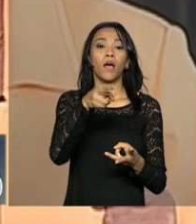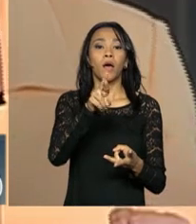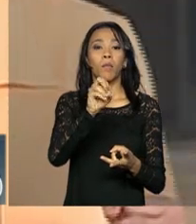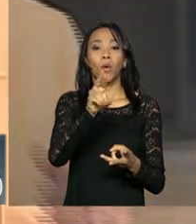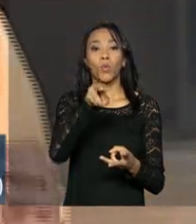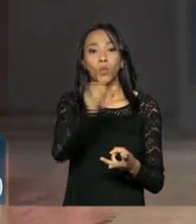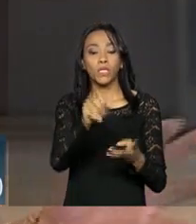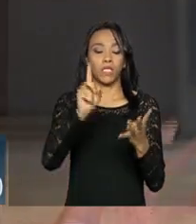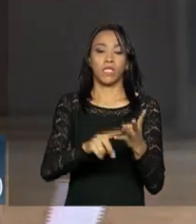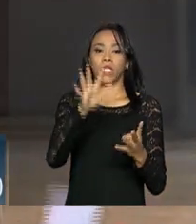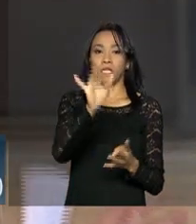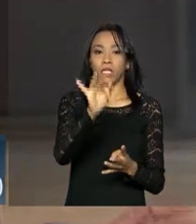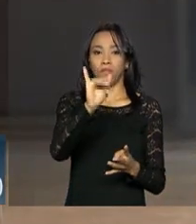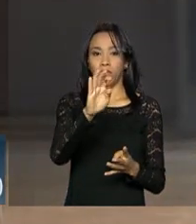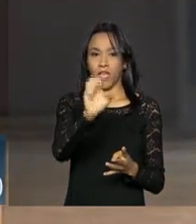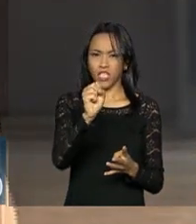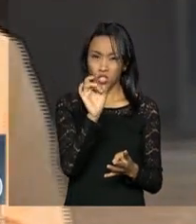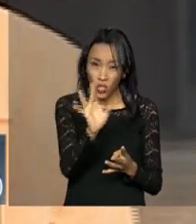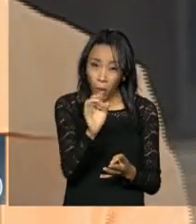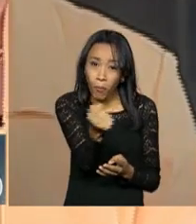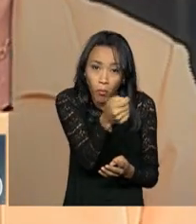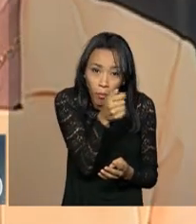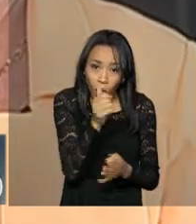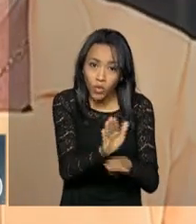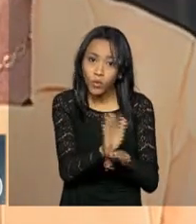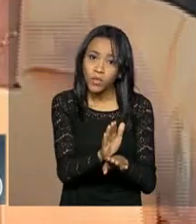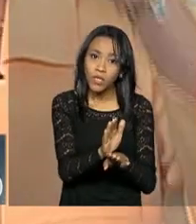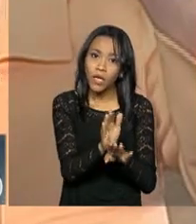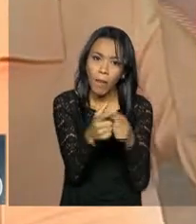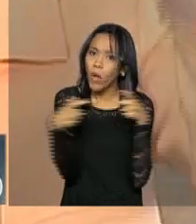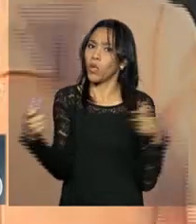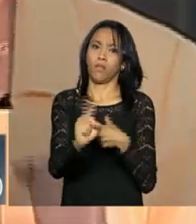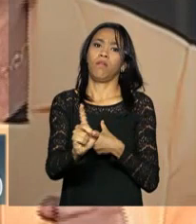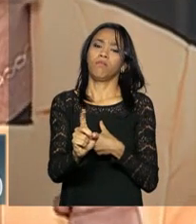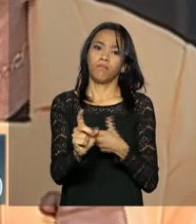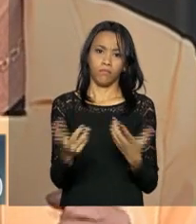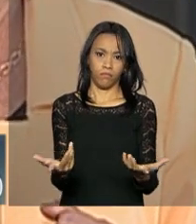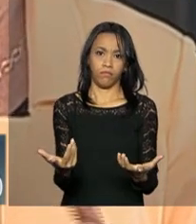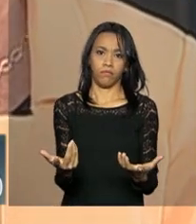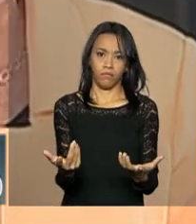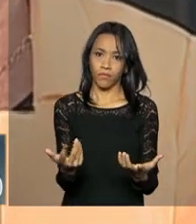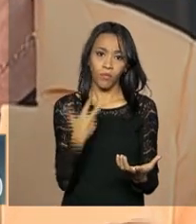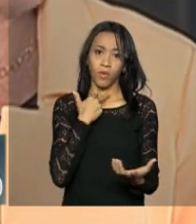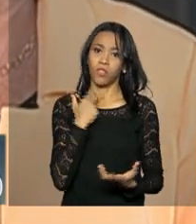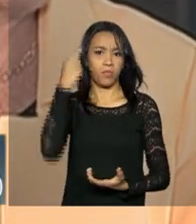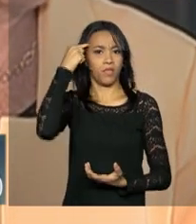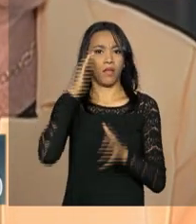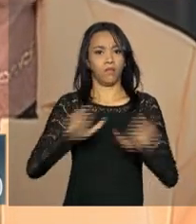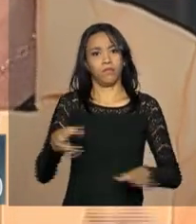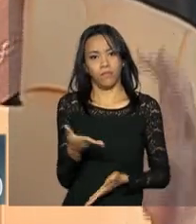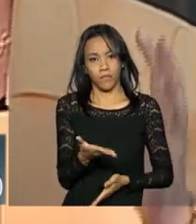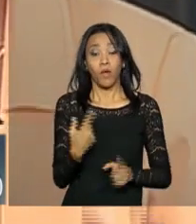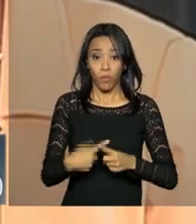é algo que só beneficia uns poucos, não beneficia a todos. O pessoal de classe média alta, não pode pensar isso, sabe